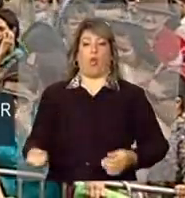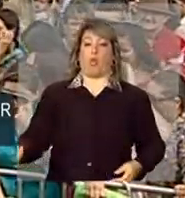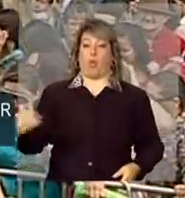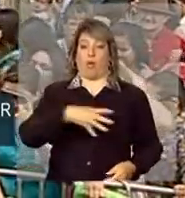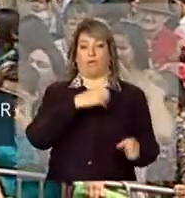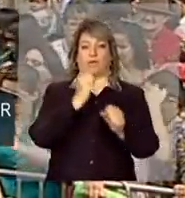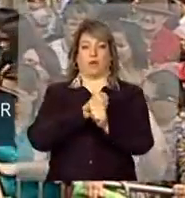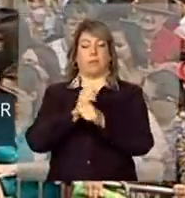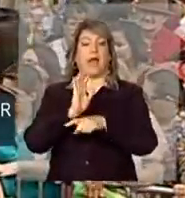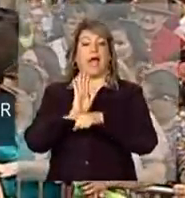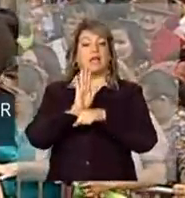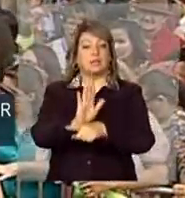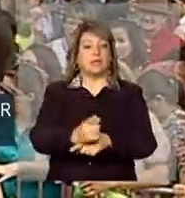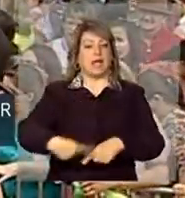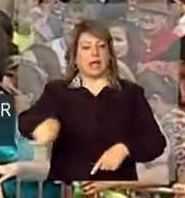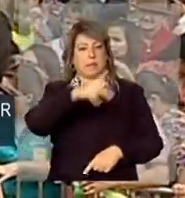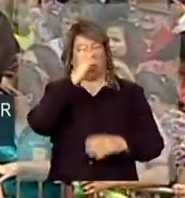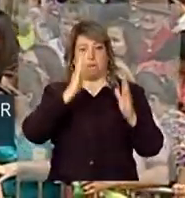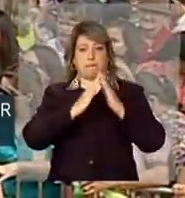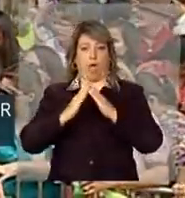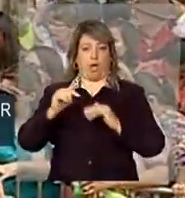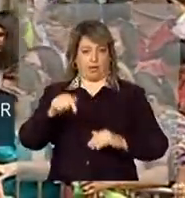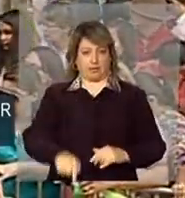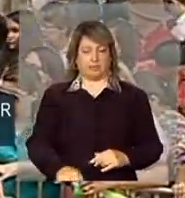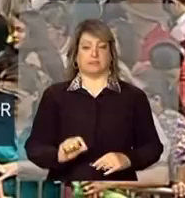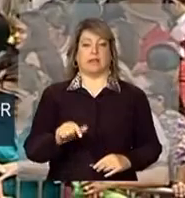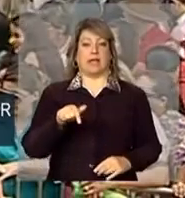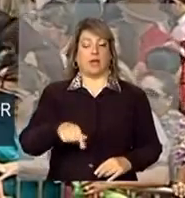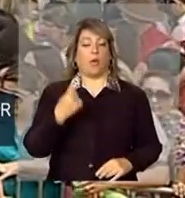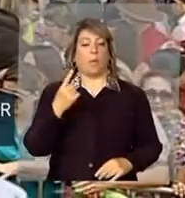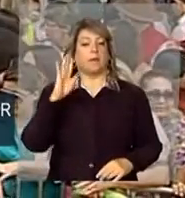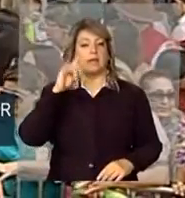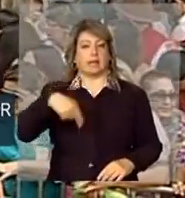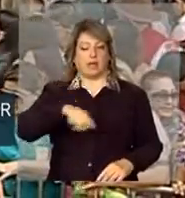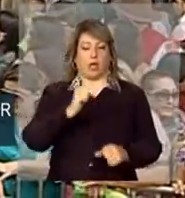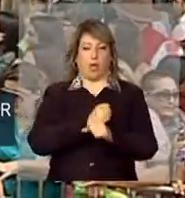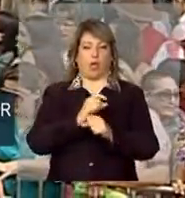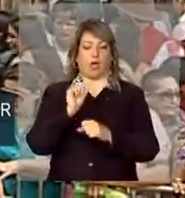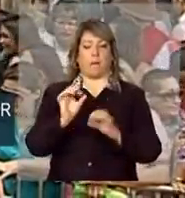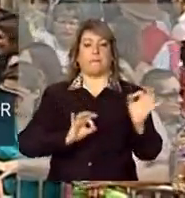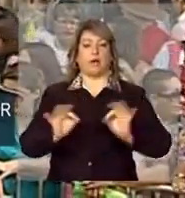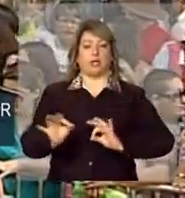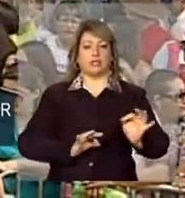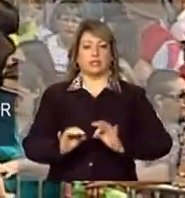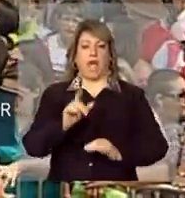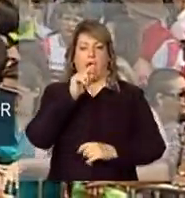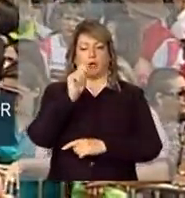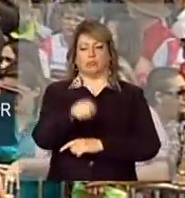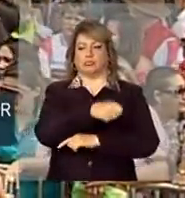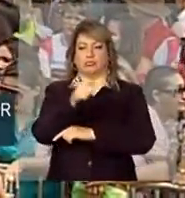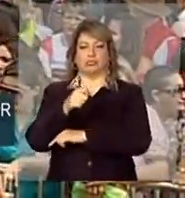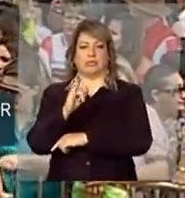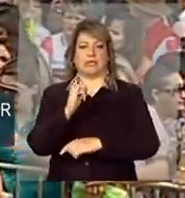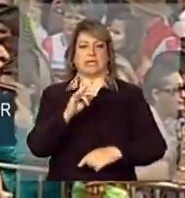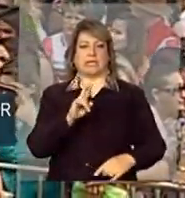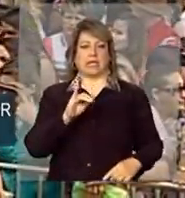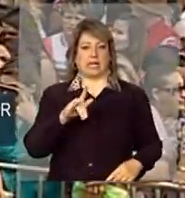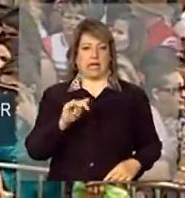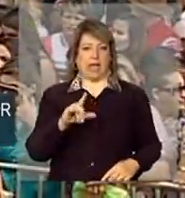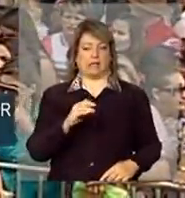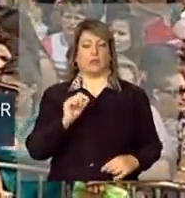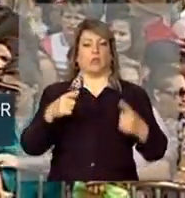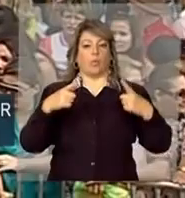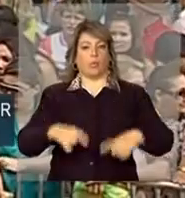para ajudar esses moradores. Uma dessas obras é um projeto de irrigação localizado no assentamento de